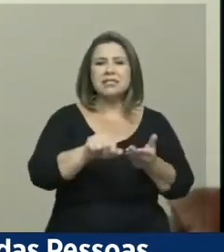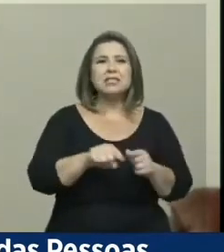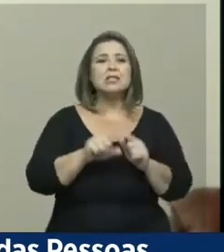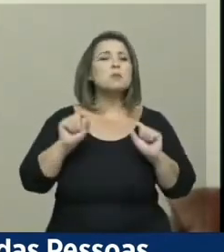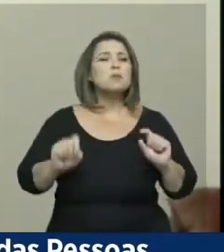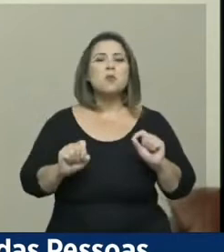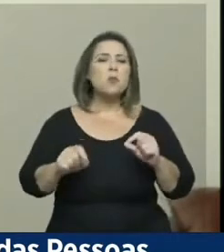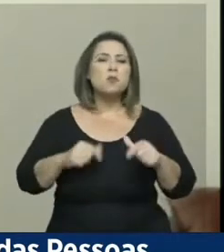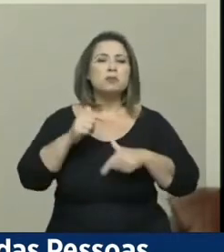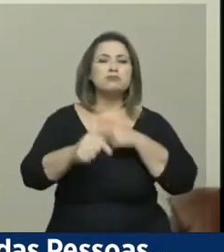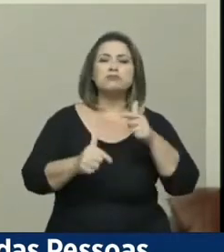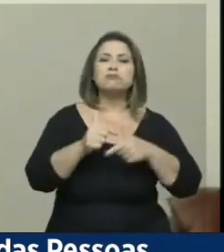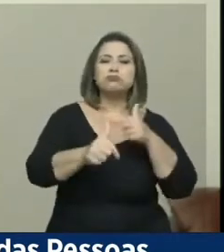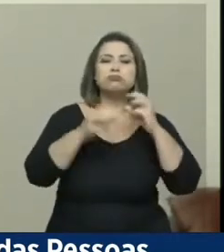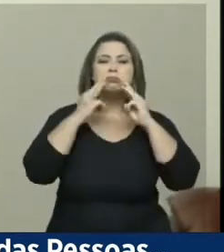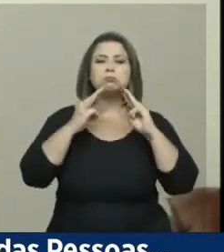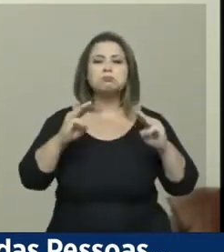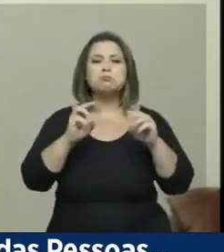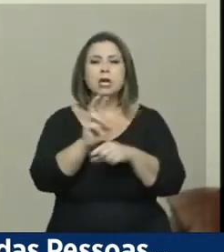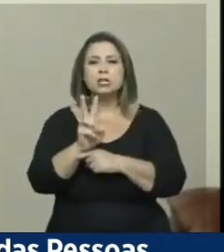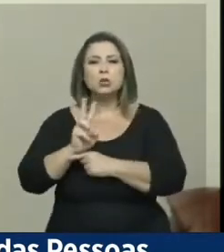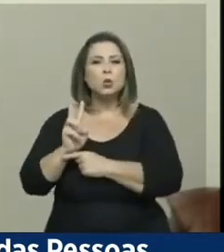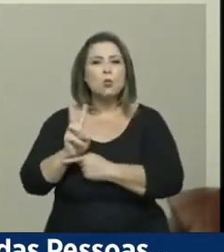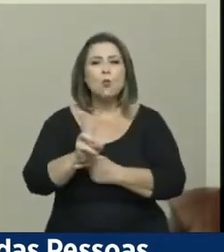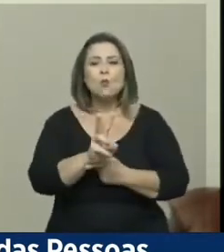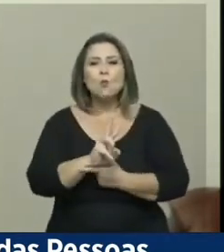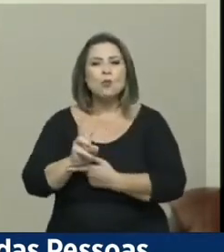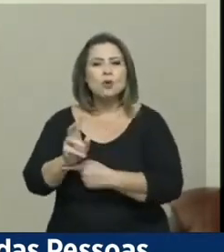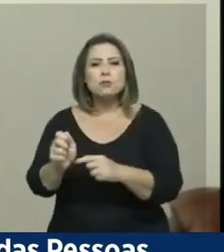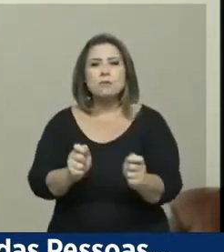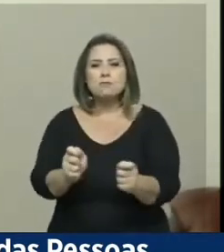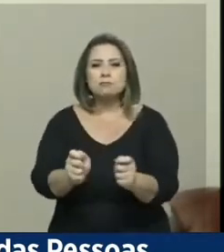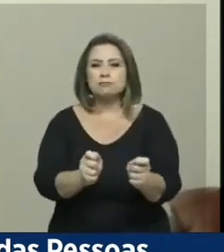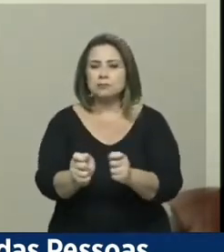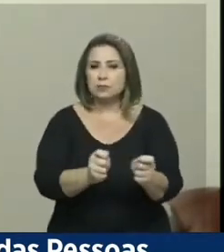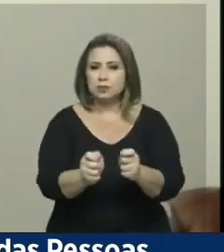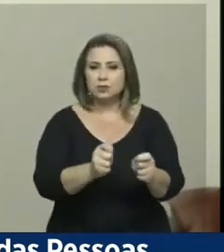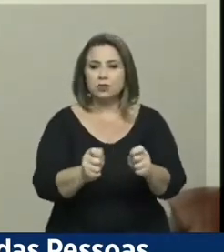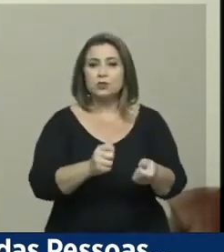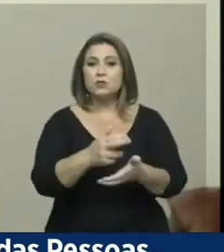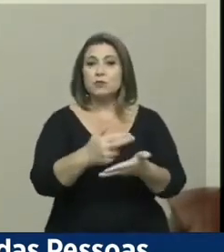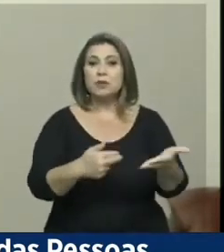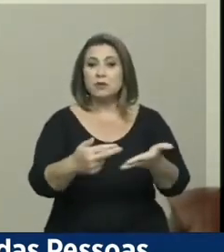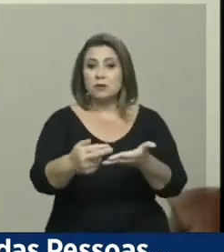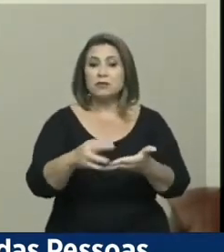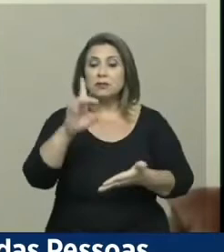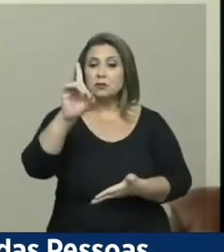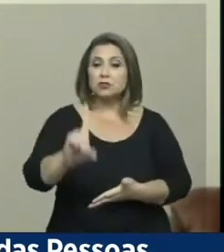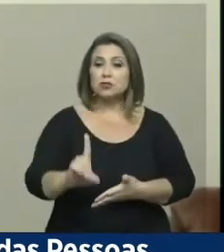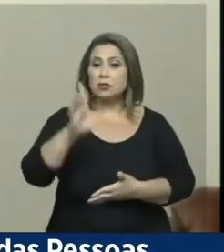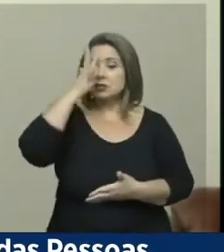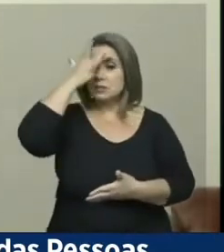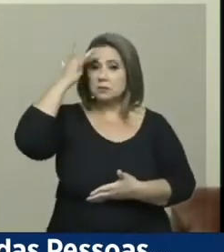missão um monitoramento da Convenção sobre os Direitos da Pessoa com Deficiência.